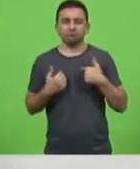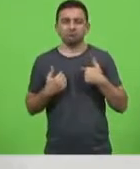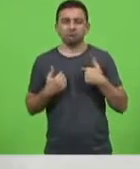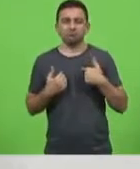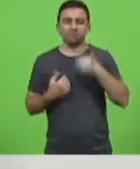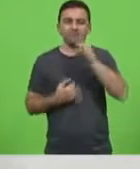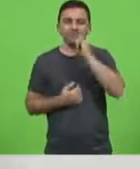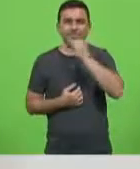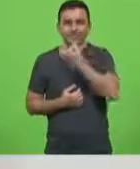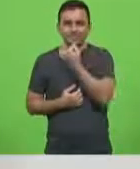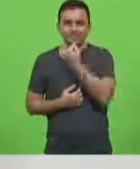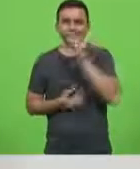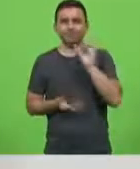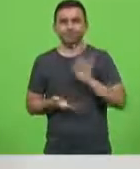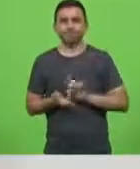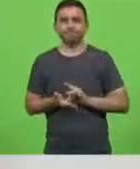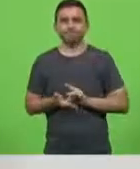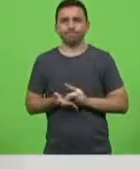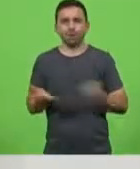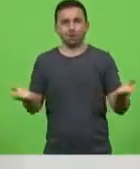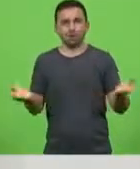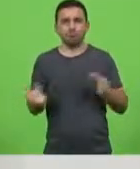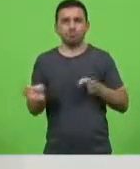tristeza por este momento